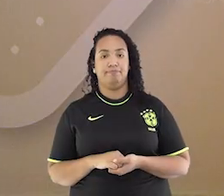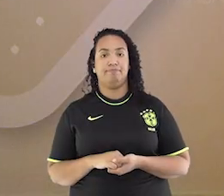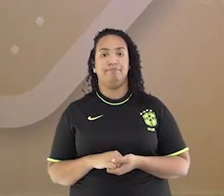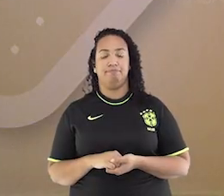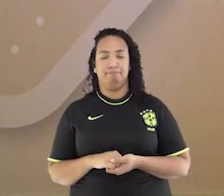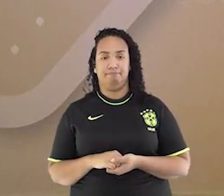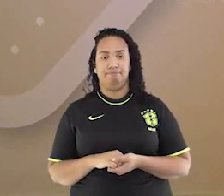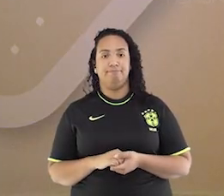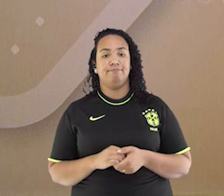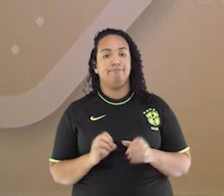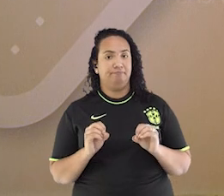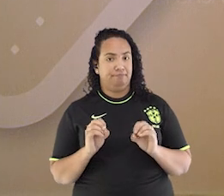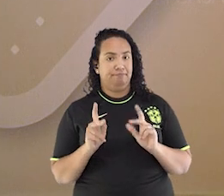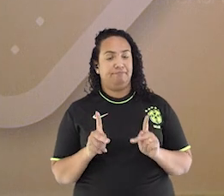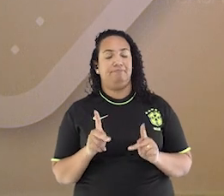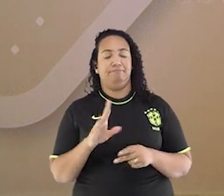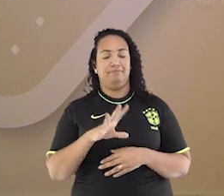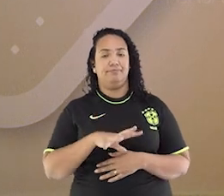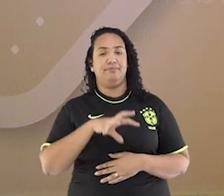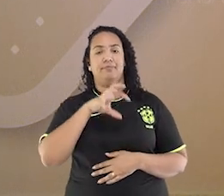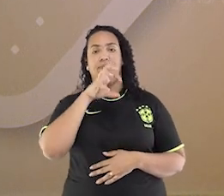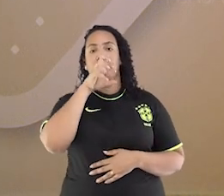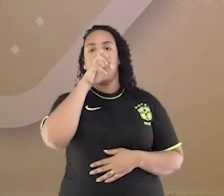Boa! Respira. Respira.